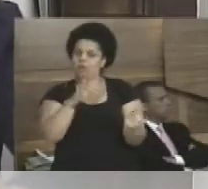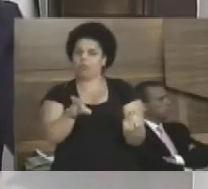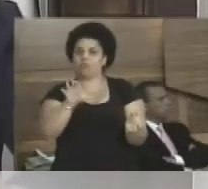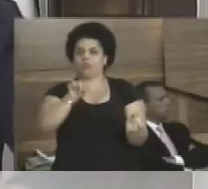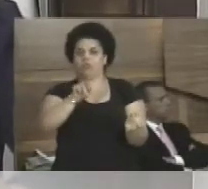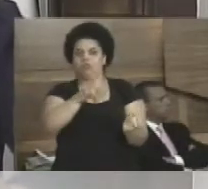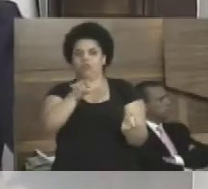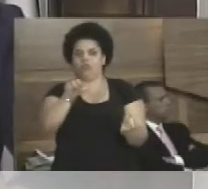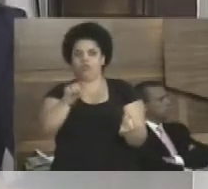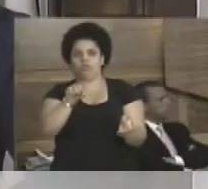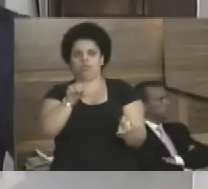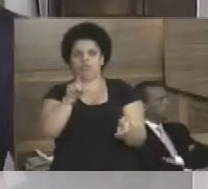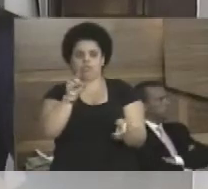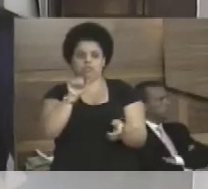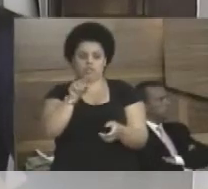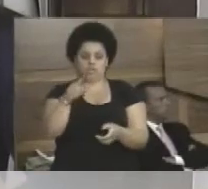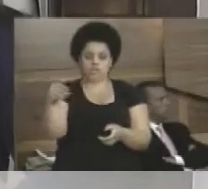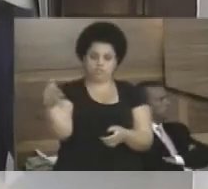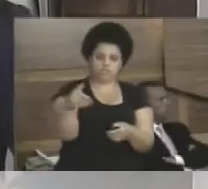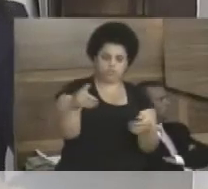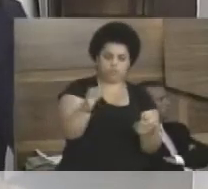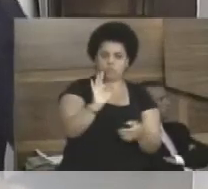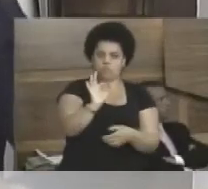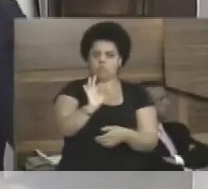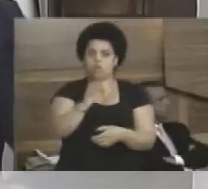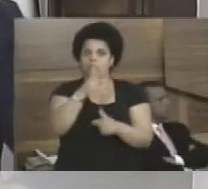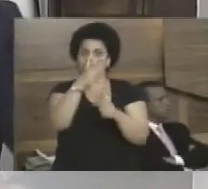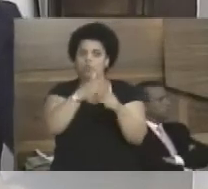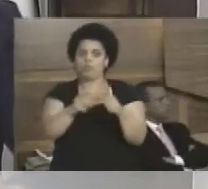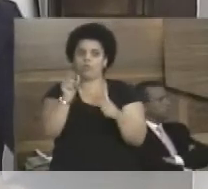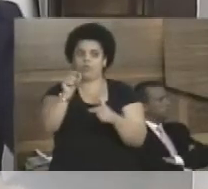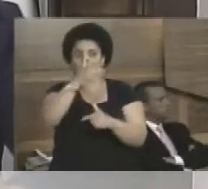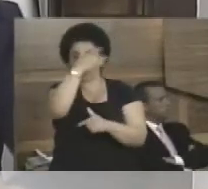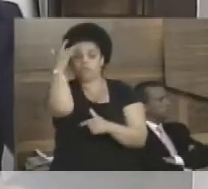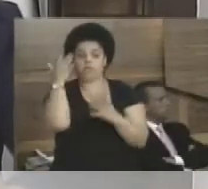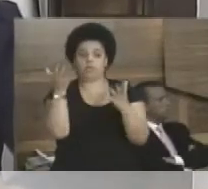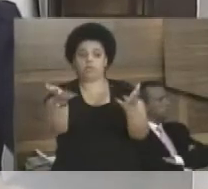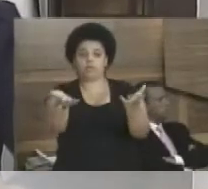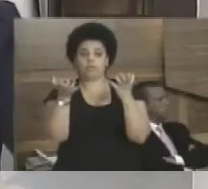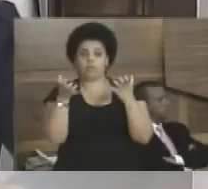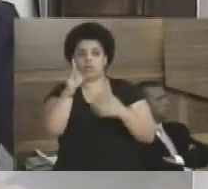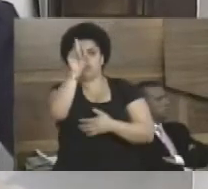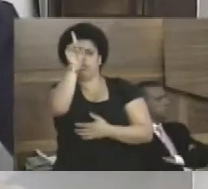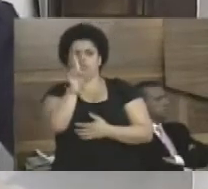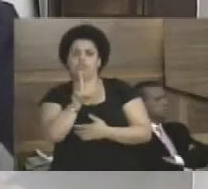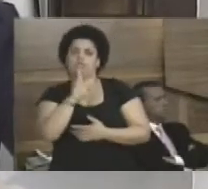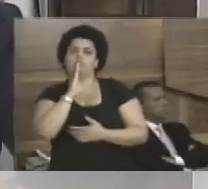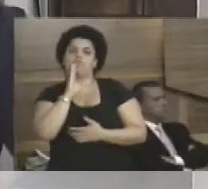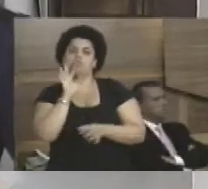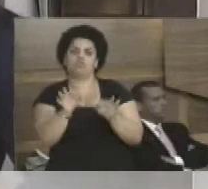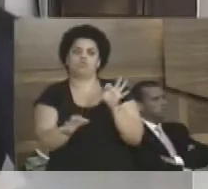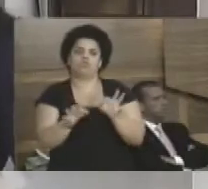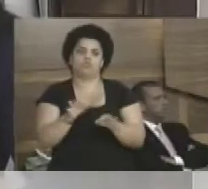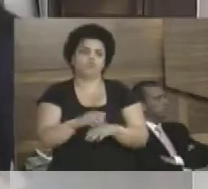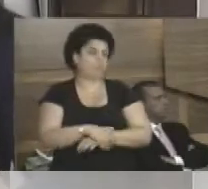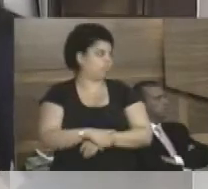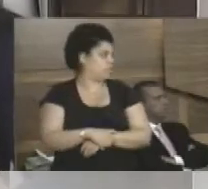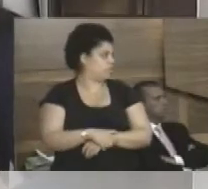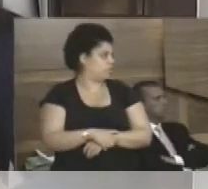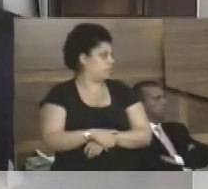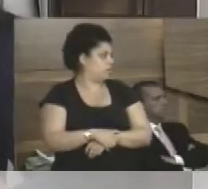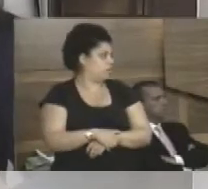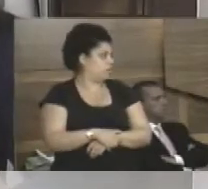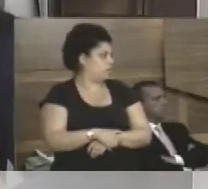participa, o problema não é meu, o problema não é dos demais vereadores e o problema não são daqueles que querem o seu direito reconhecido na justiça. Fala, Zé.